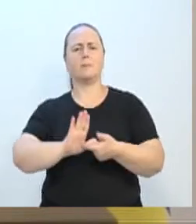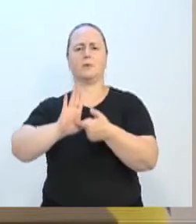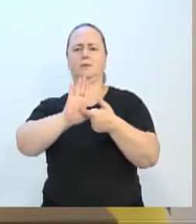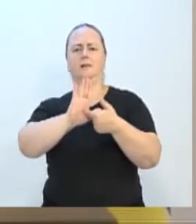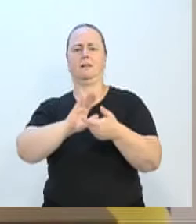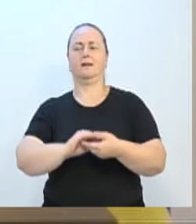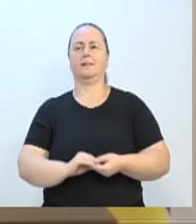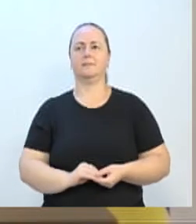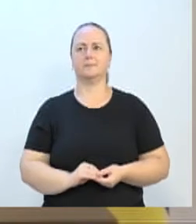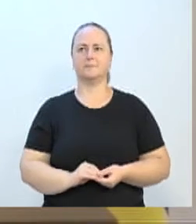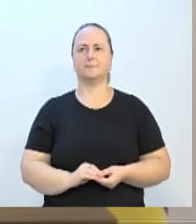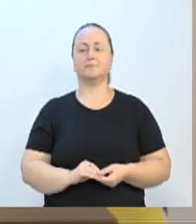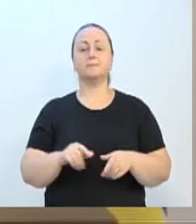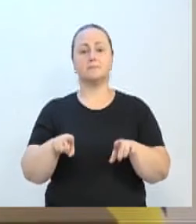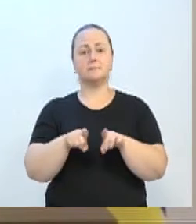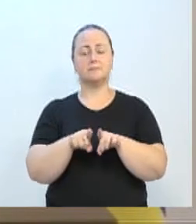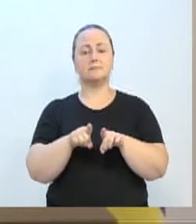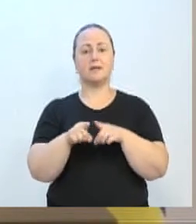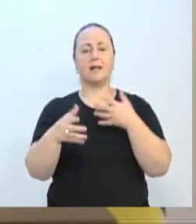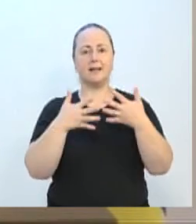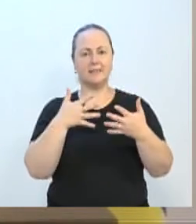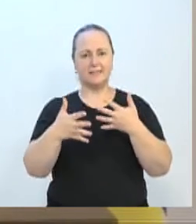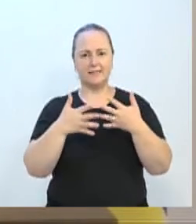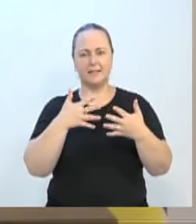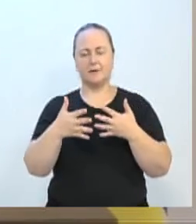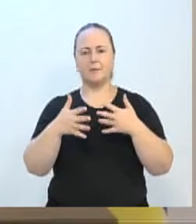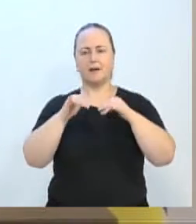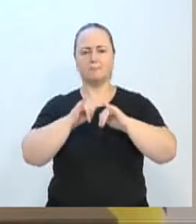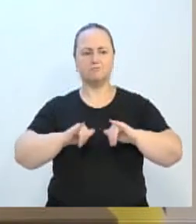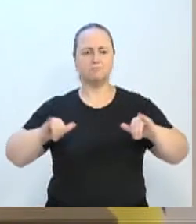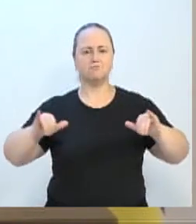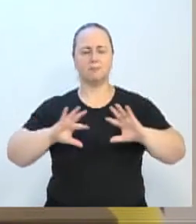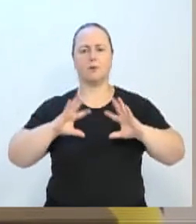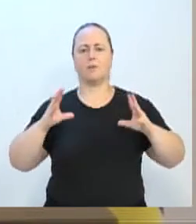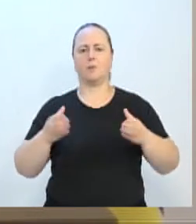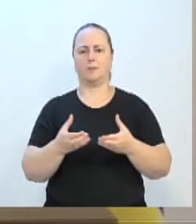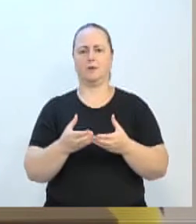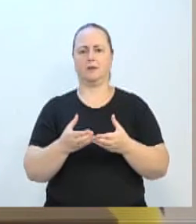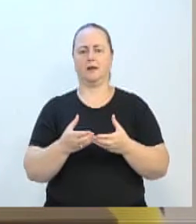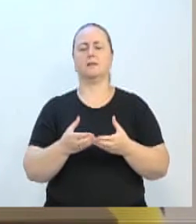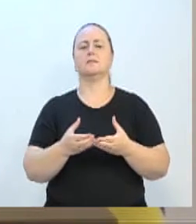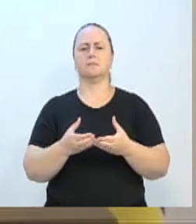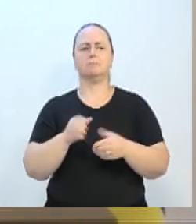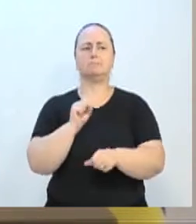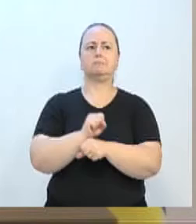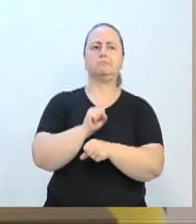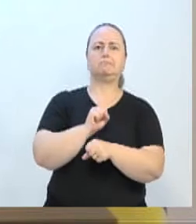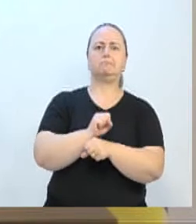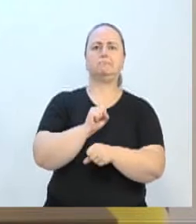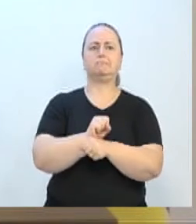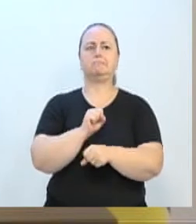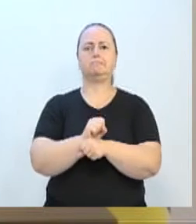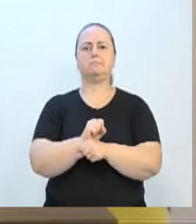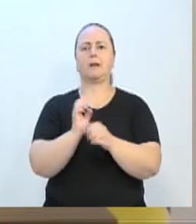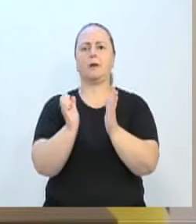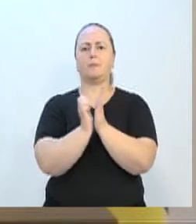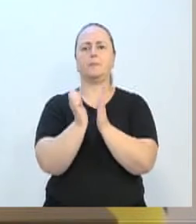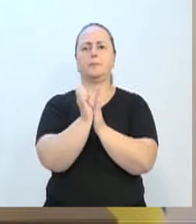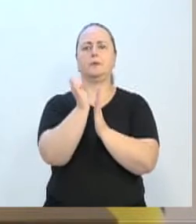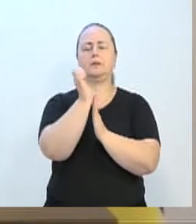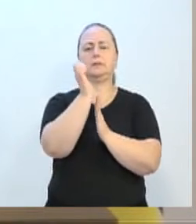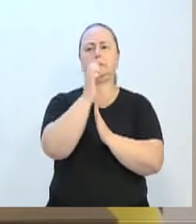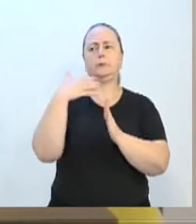E, em relação ao Terminal da Água Verde, também traz essa notícia para a comunidade. Demorou mais do que se esperava, tiveram vários problemas burocráticos aqui também,